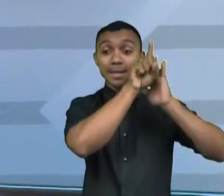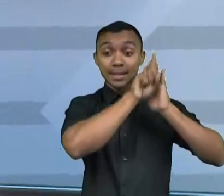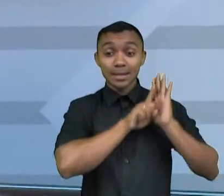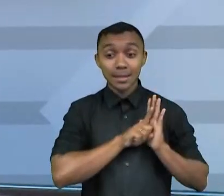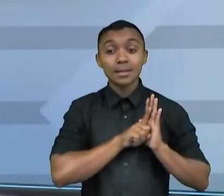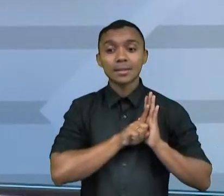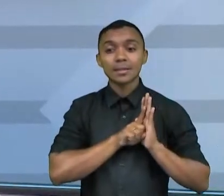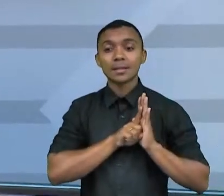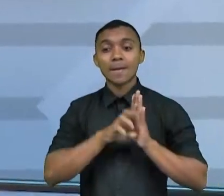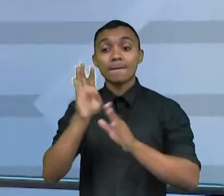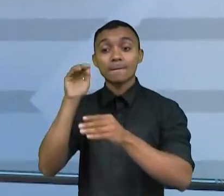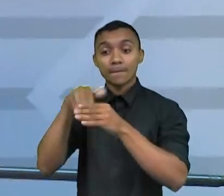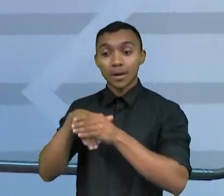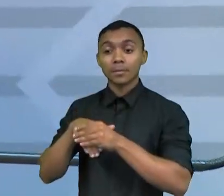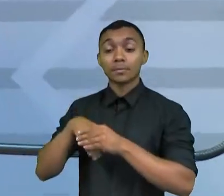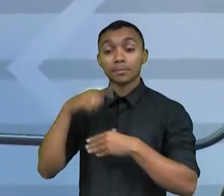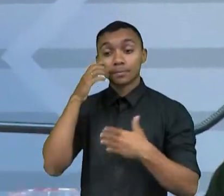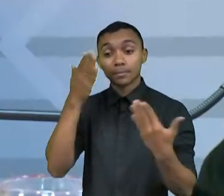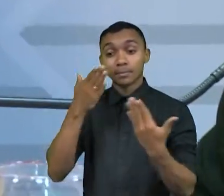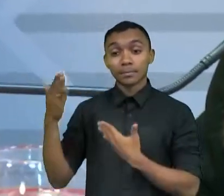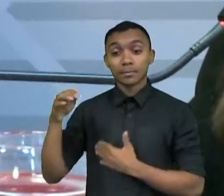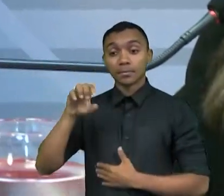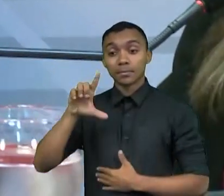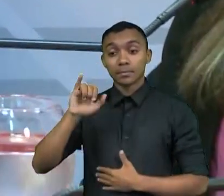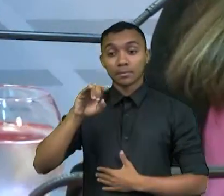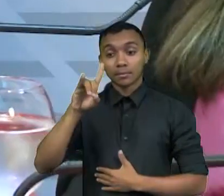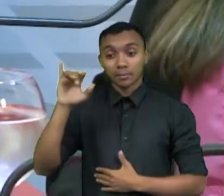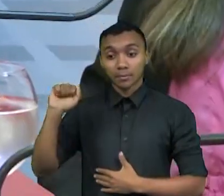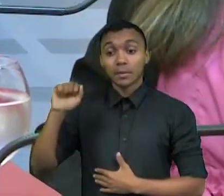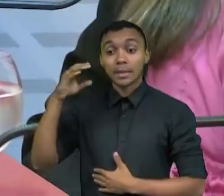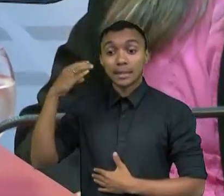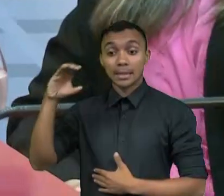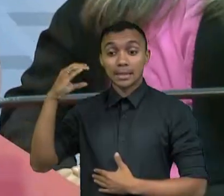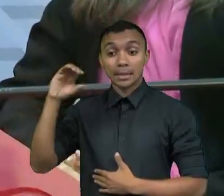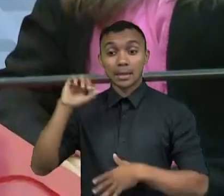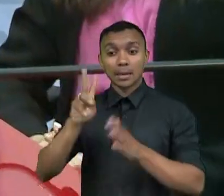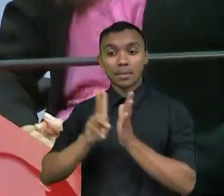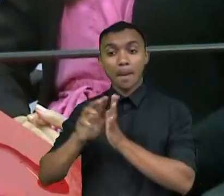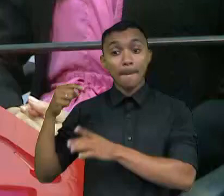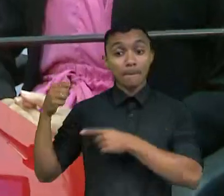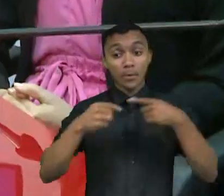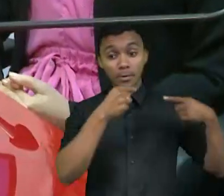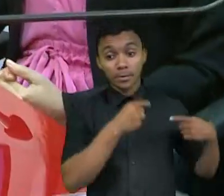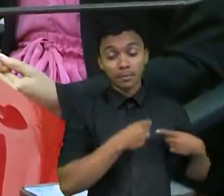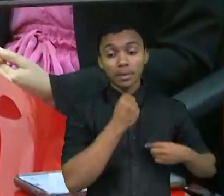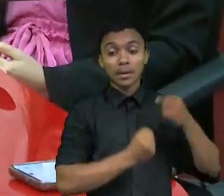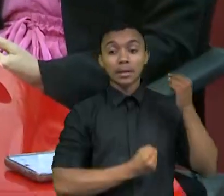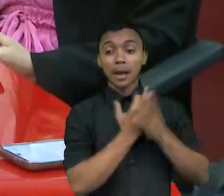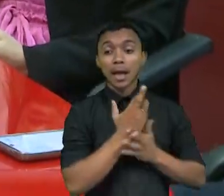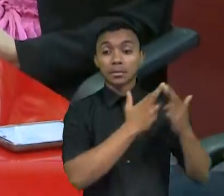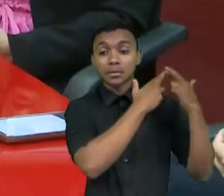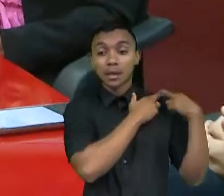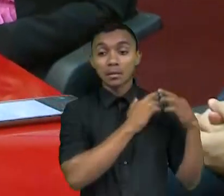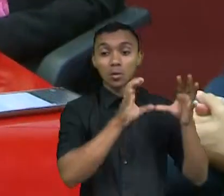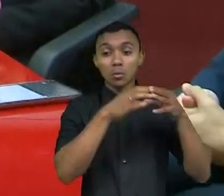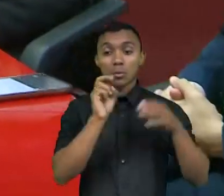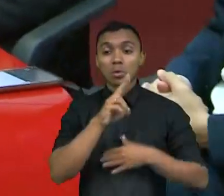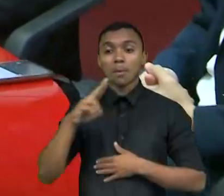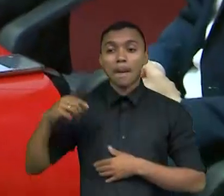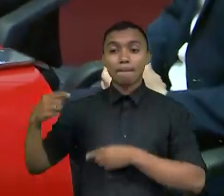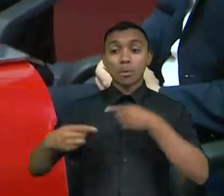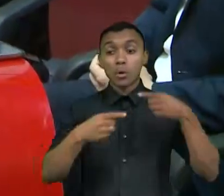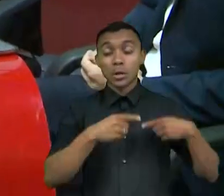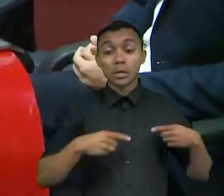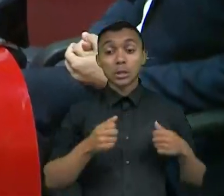Estão no estúdio Lídia Freitas, cientista, consultora política, fundadora e diretora da Política das